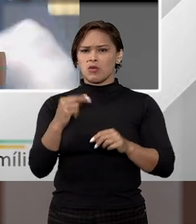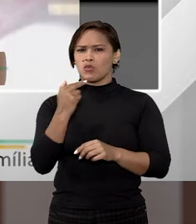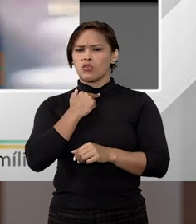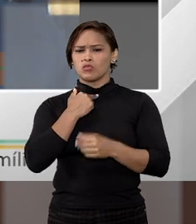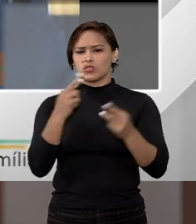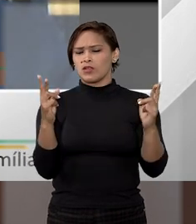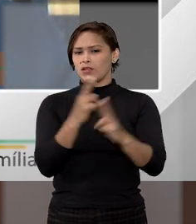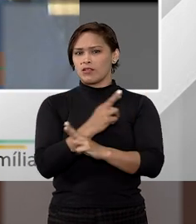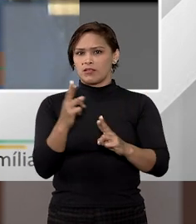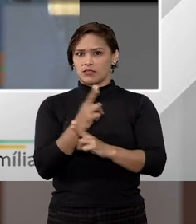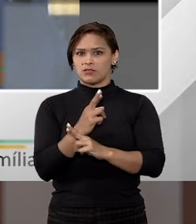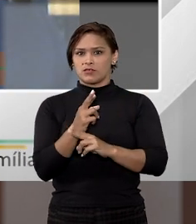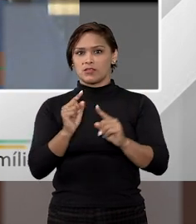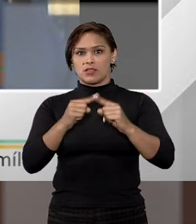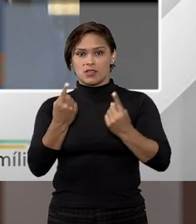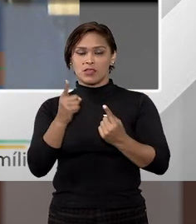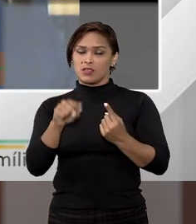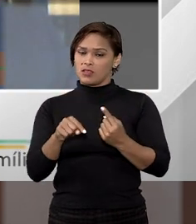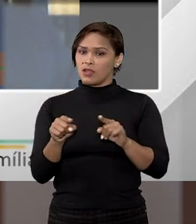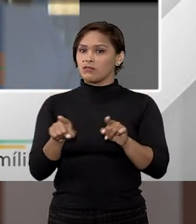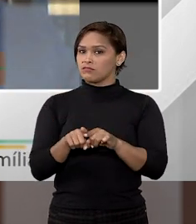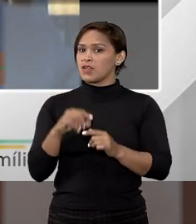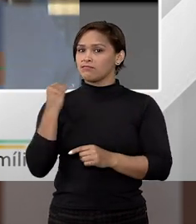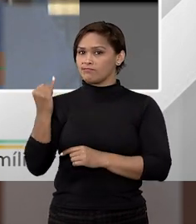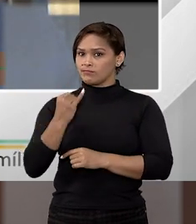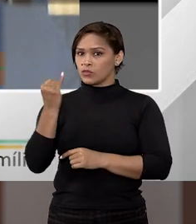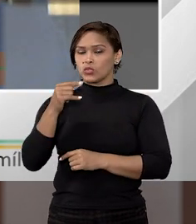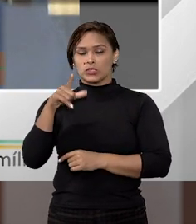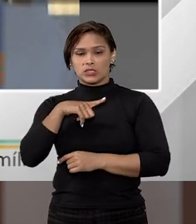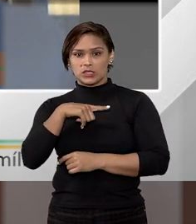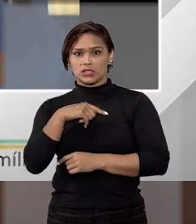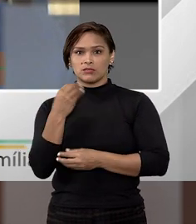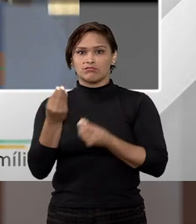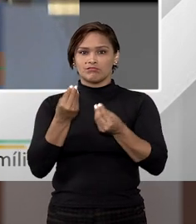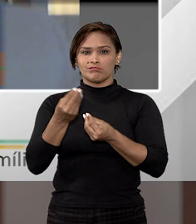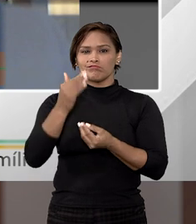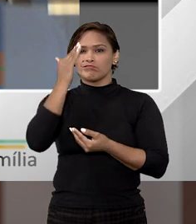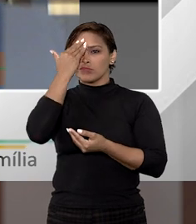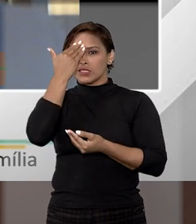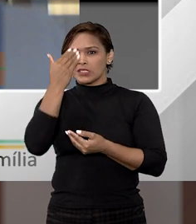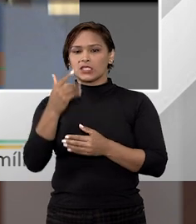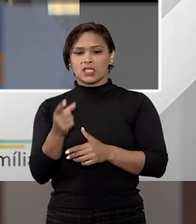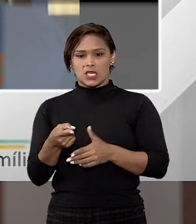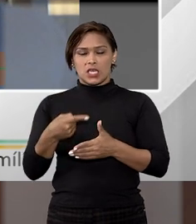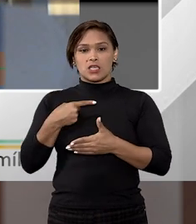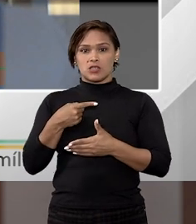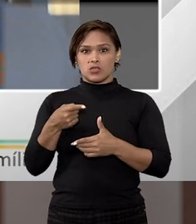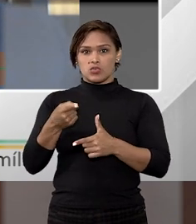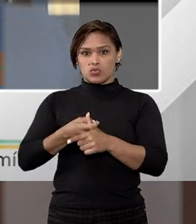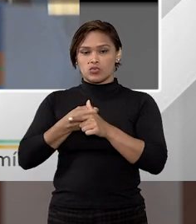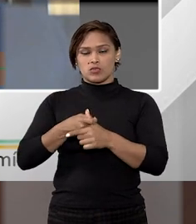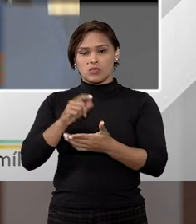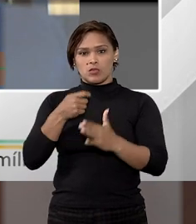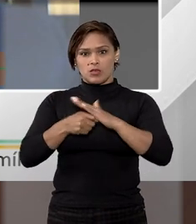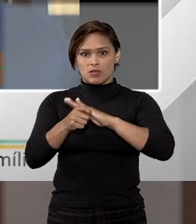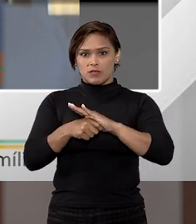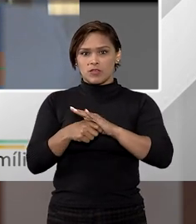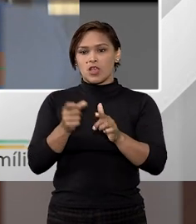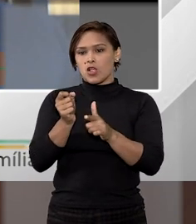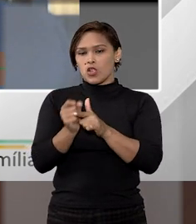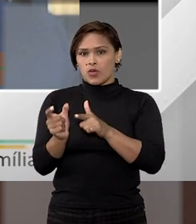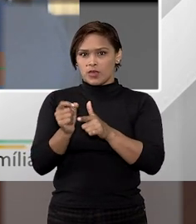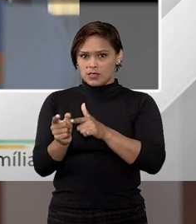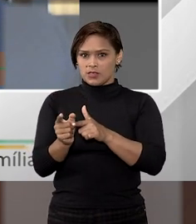que não podia ser relativizado. então é muito importante ter isso em mente de que se você assumir uma fiança em contrato de